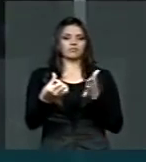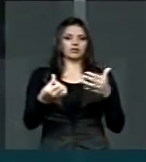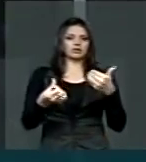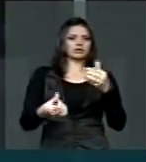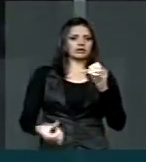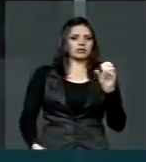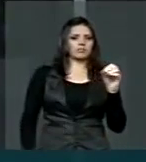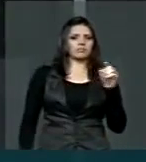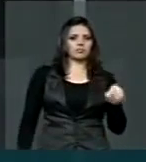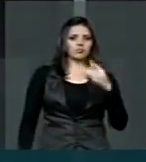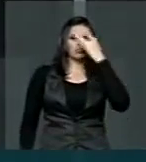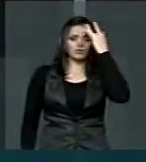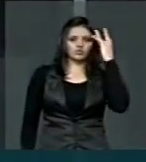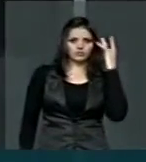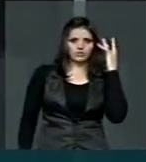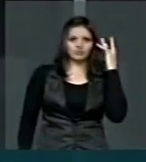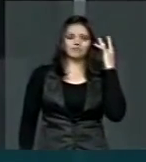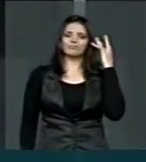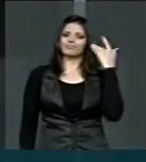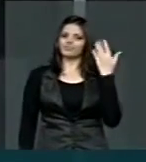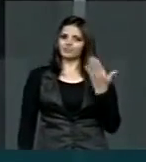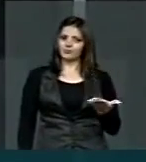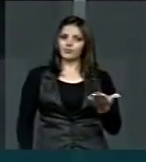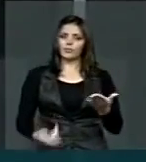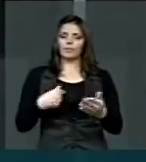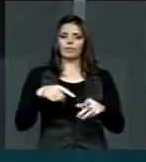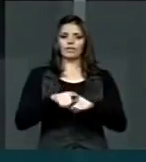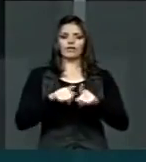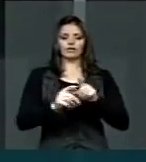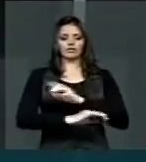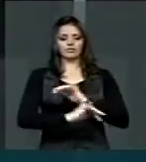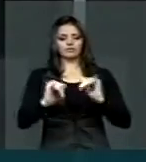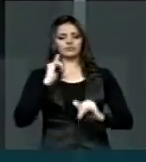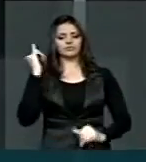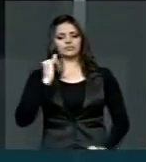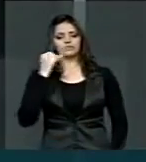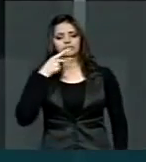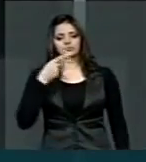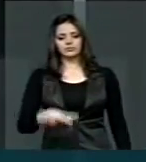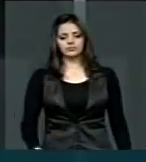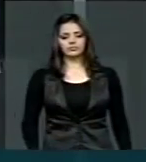habitantes. Ressalto ainda que a tuberculose